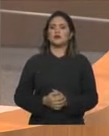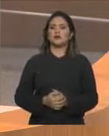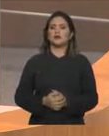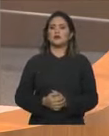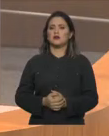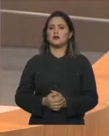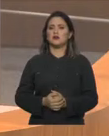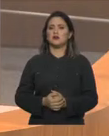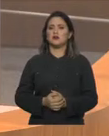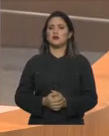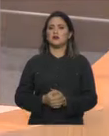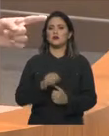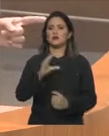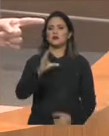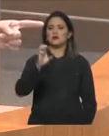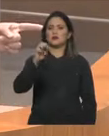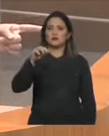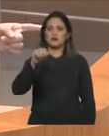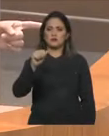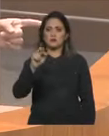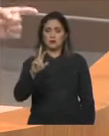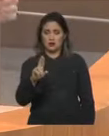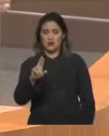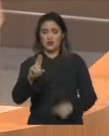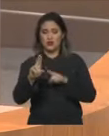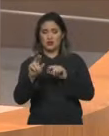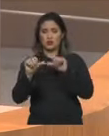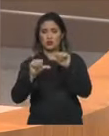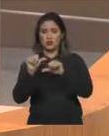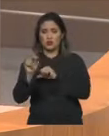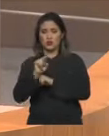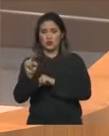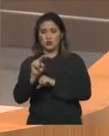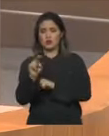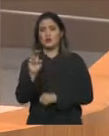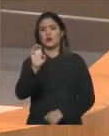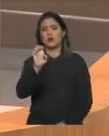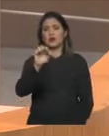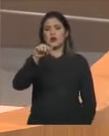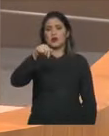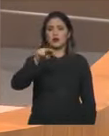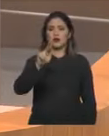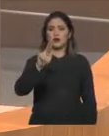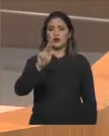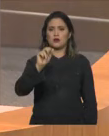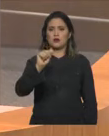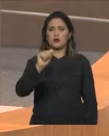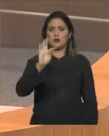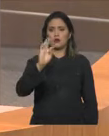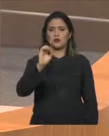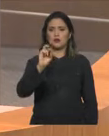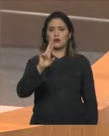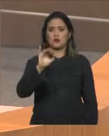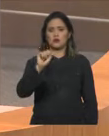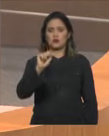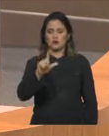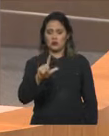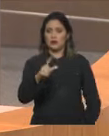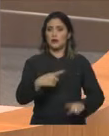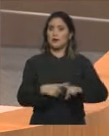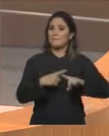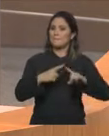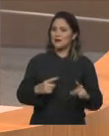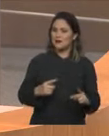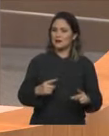que mudou de nome, que antes era SEMAR e hoje é Equatorial, mas, infelizmente, não mudou a forma de tratar